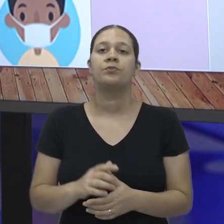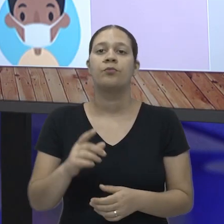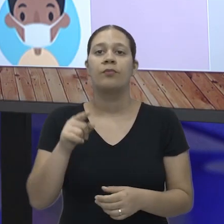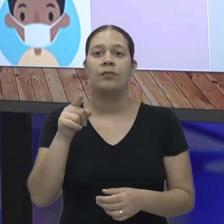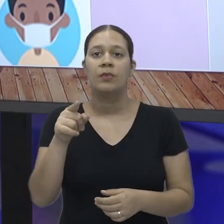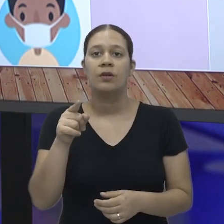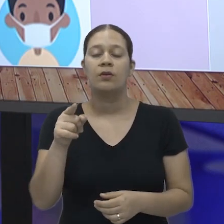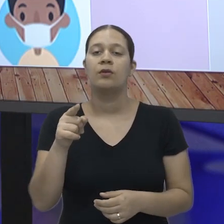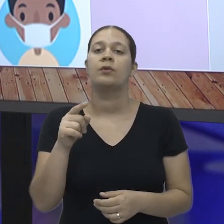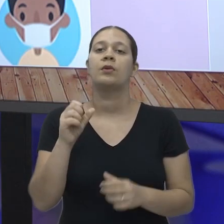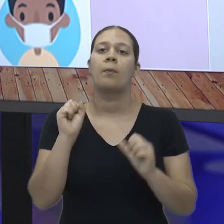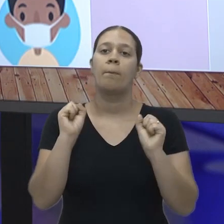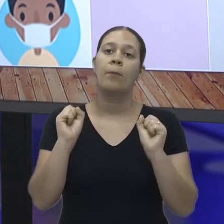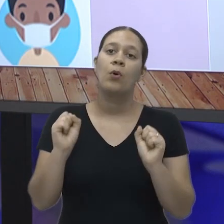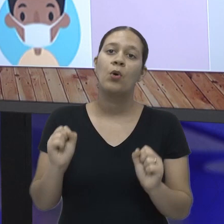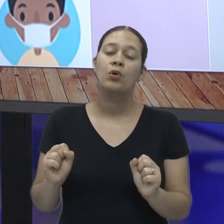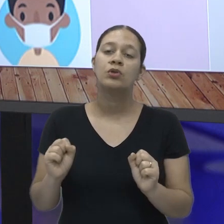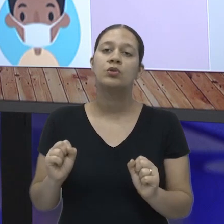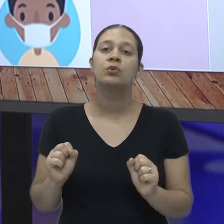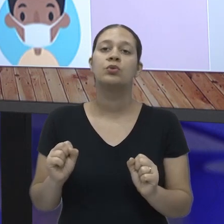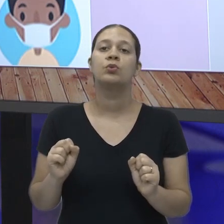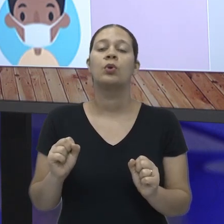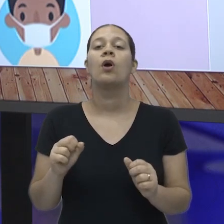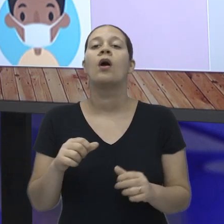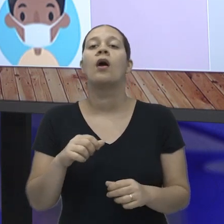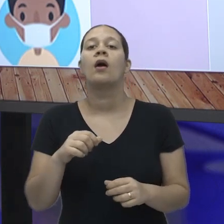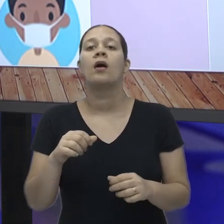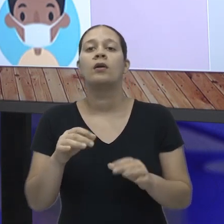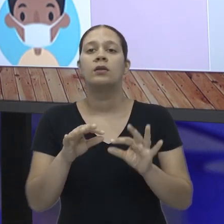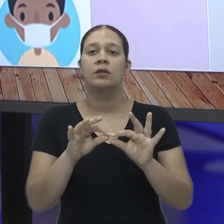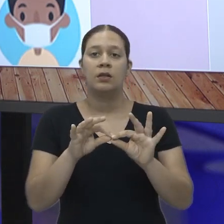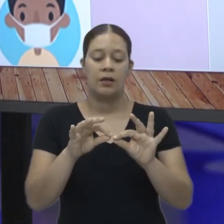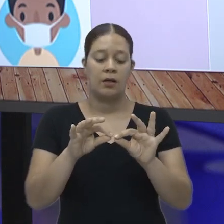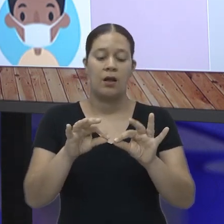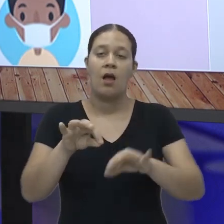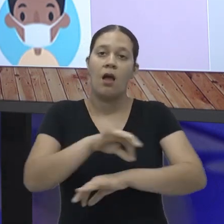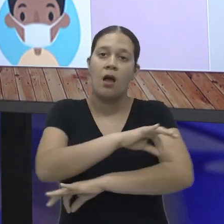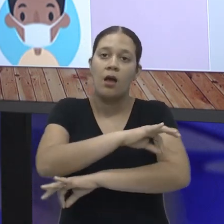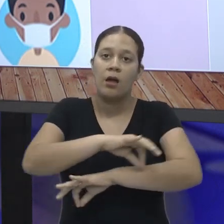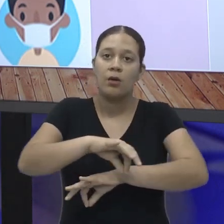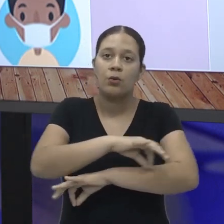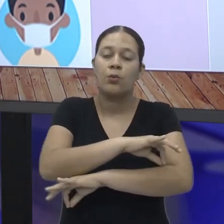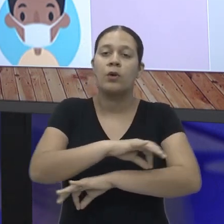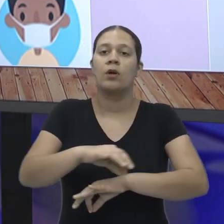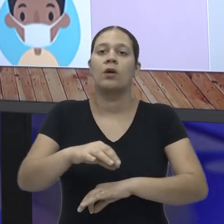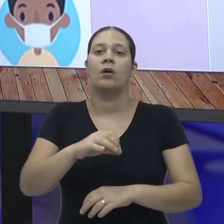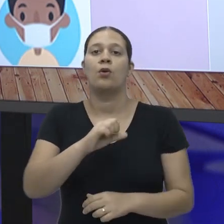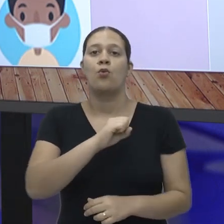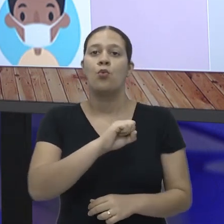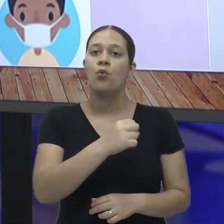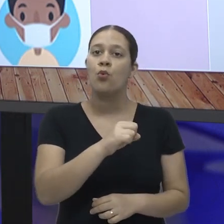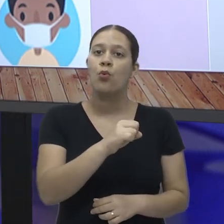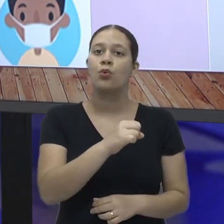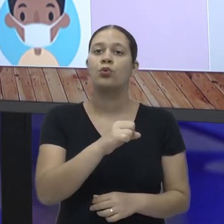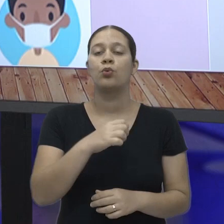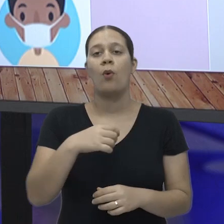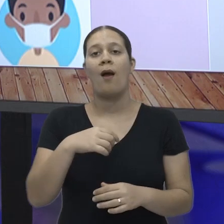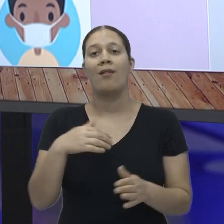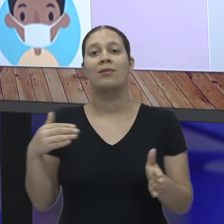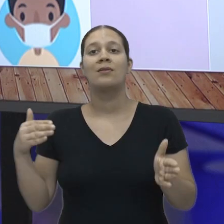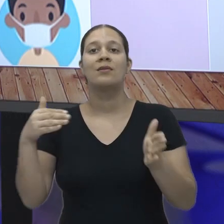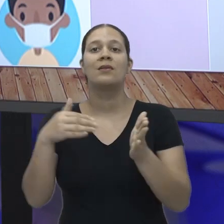pensar assim, Olha, você pode ir lá na reta também e ver de oito até chegar em quinze, quantos